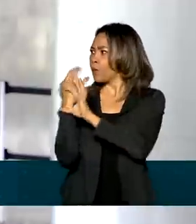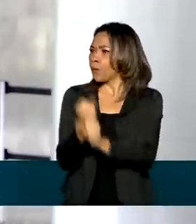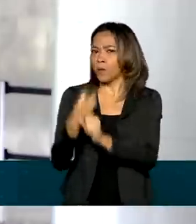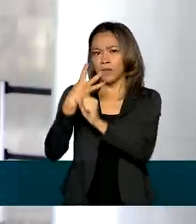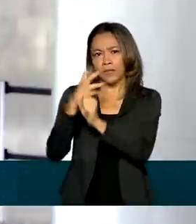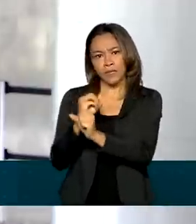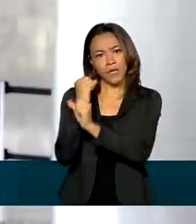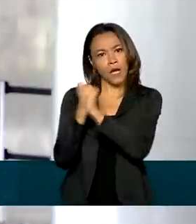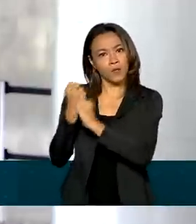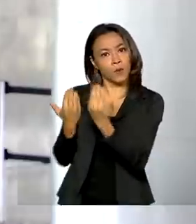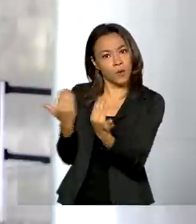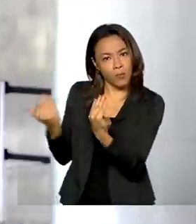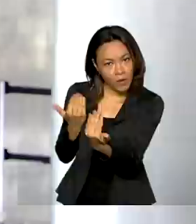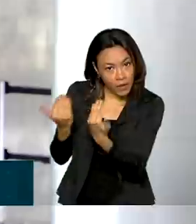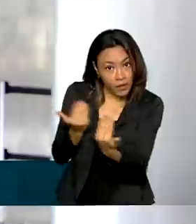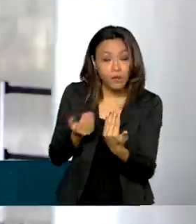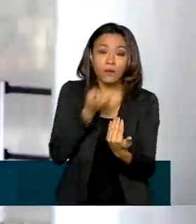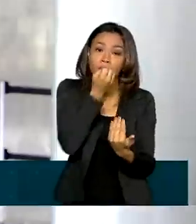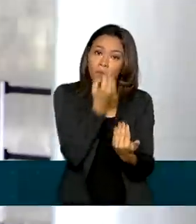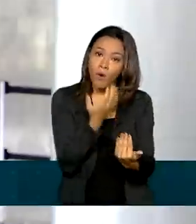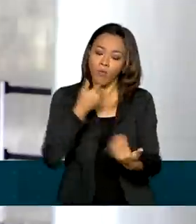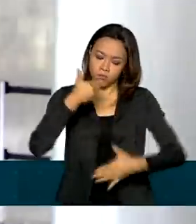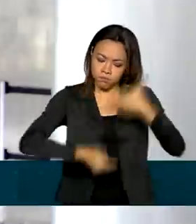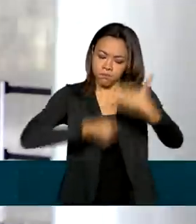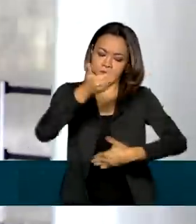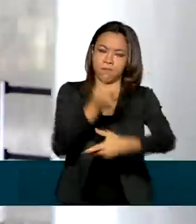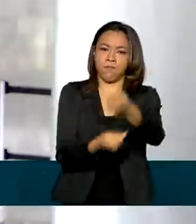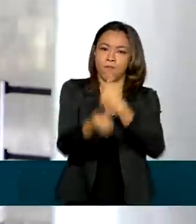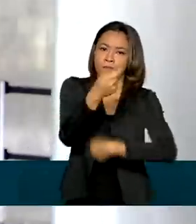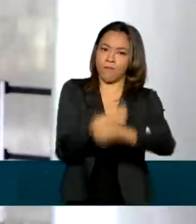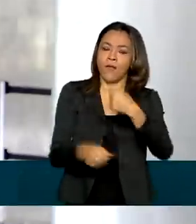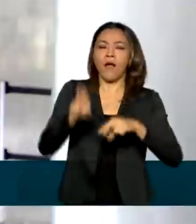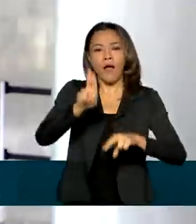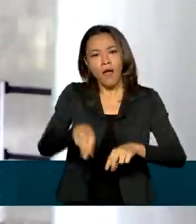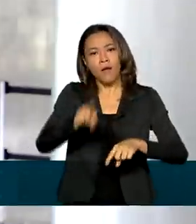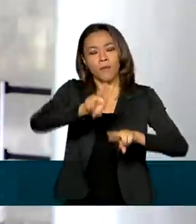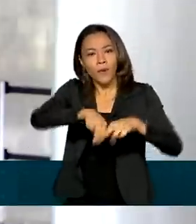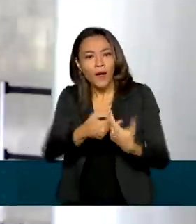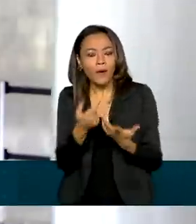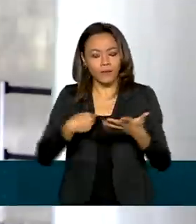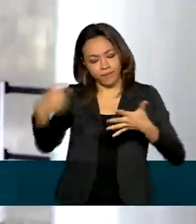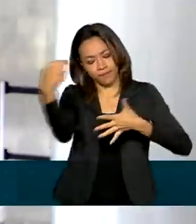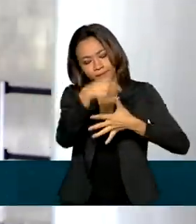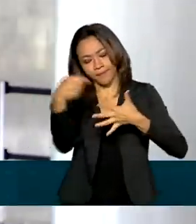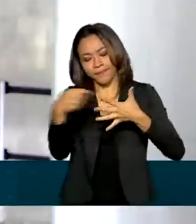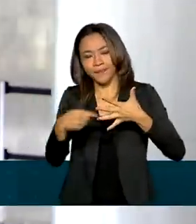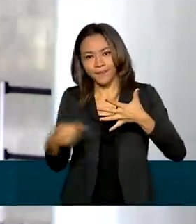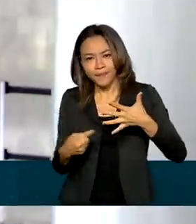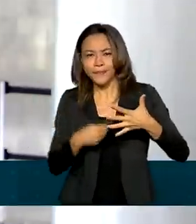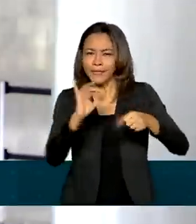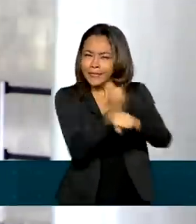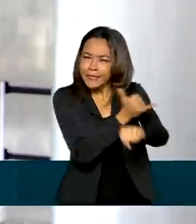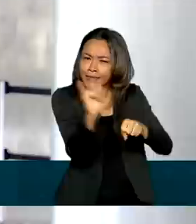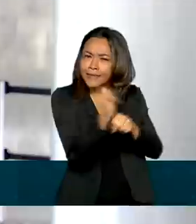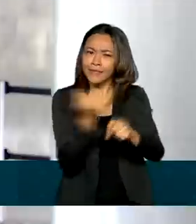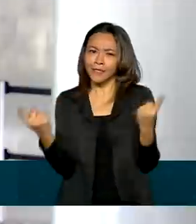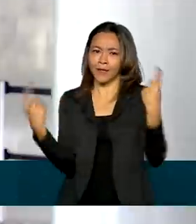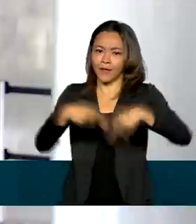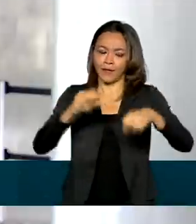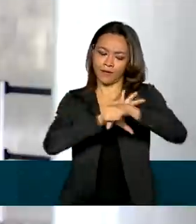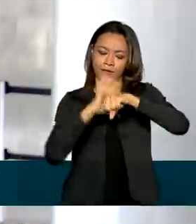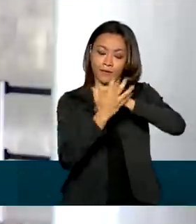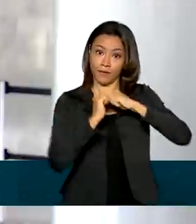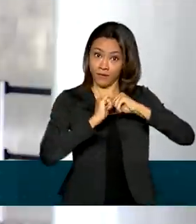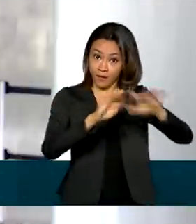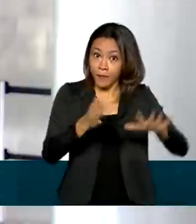o governo, o bom desempenho da economia se deve à agilidade na adoção de ações de enfrentamento da pandemia, como o auxílio